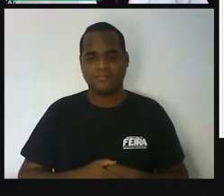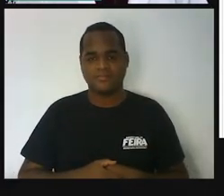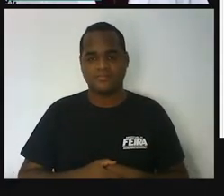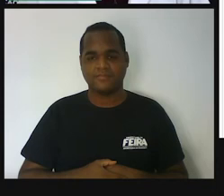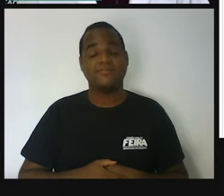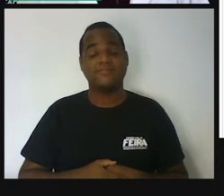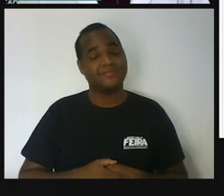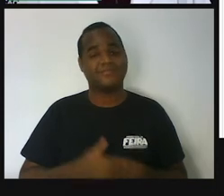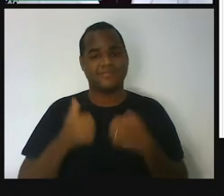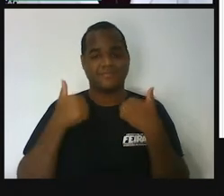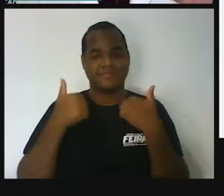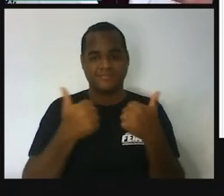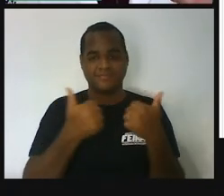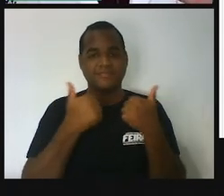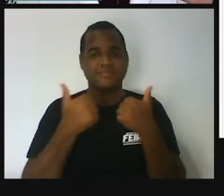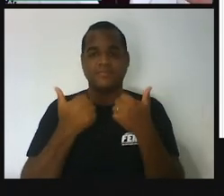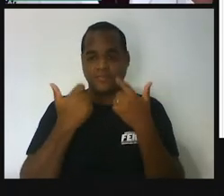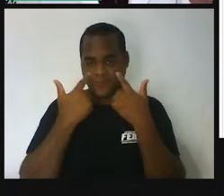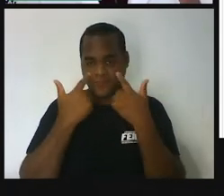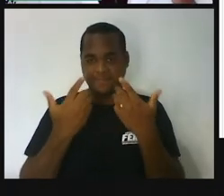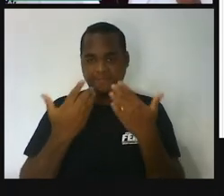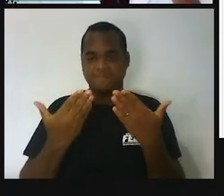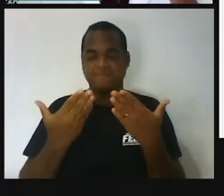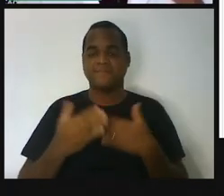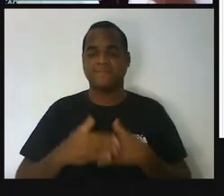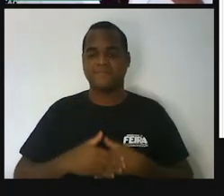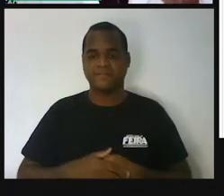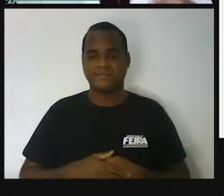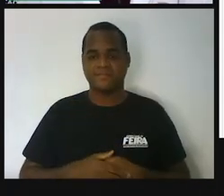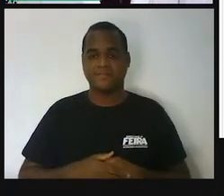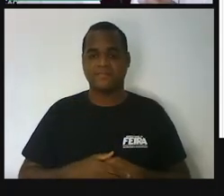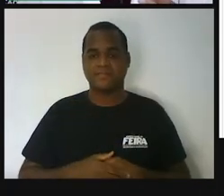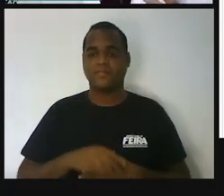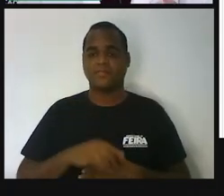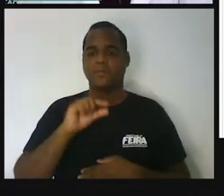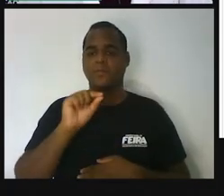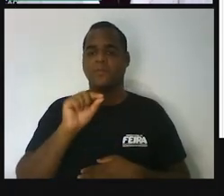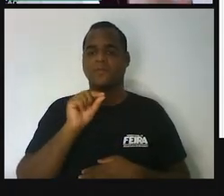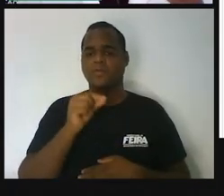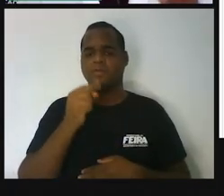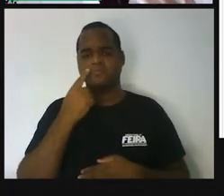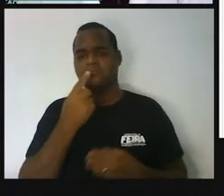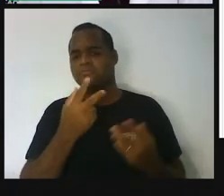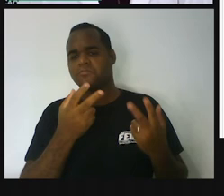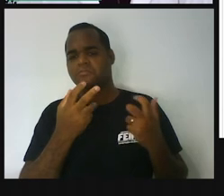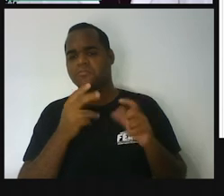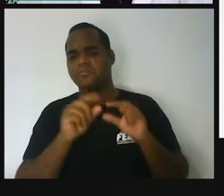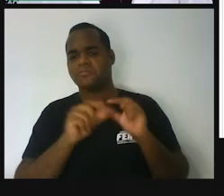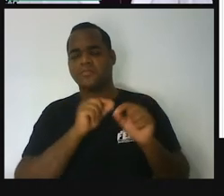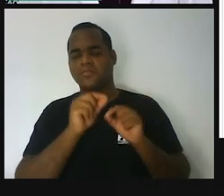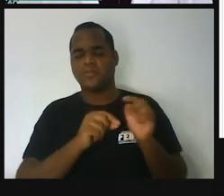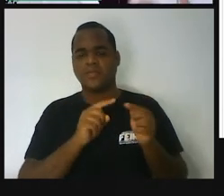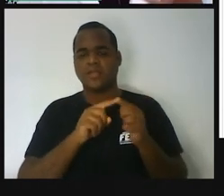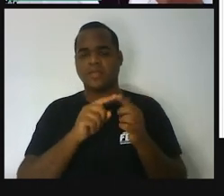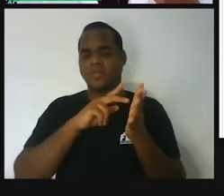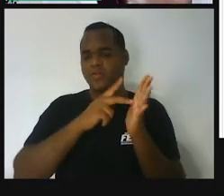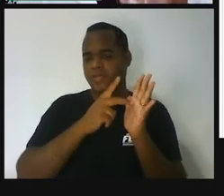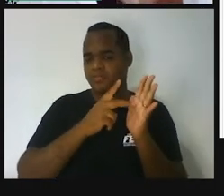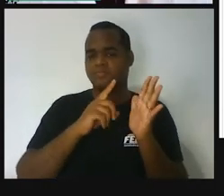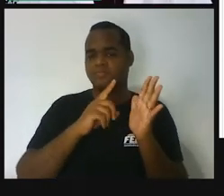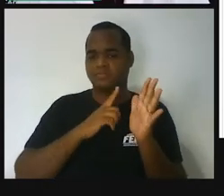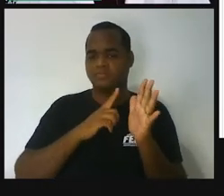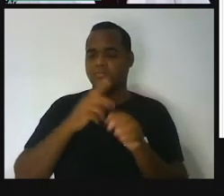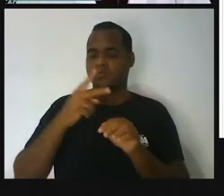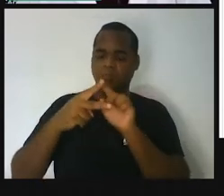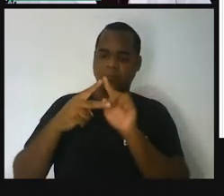Bacana! Então, olha só. Onde é que eu estou percebendo essas figuras geométricas que